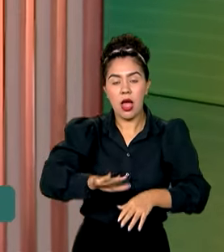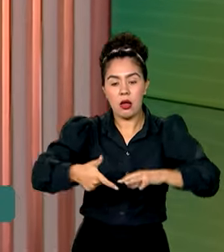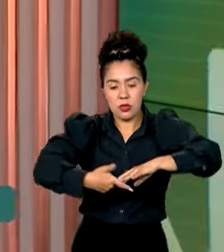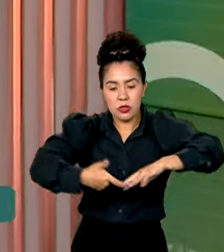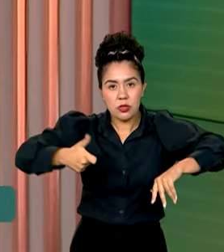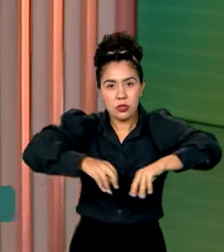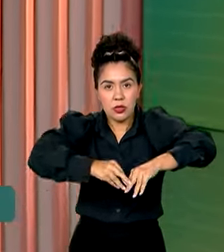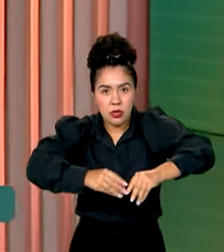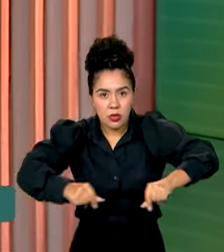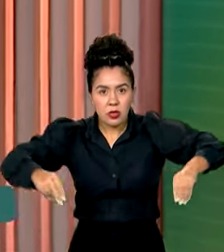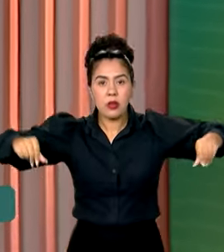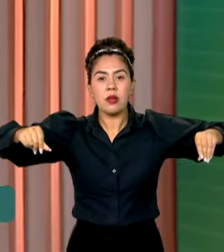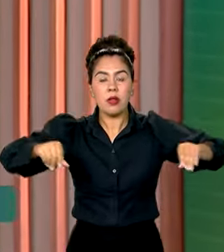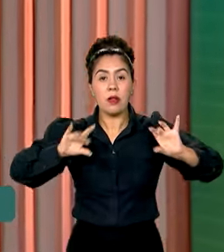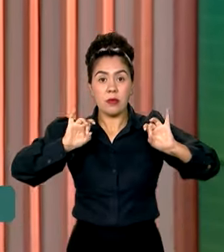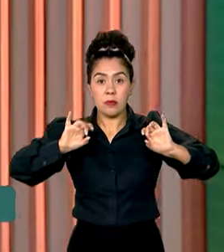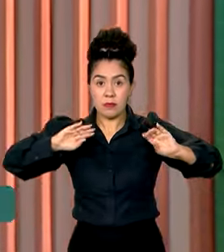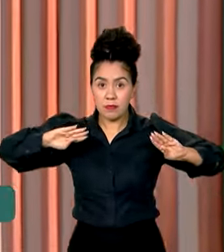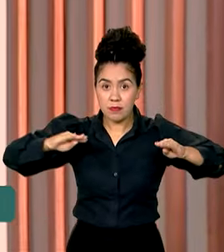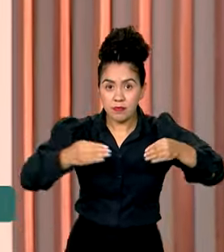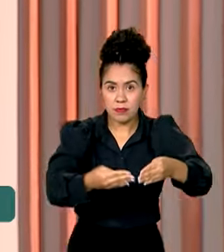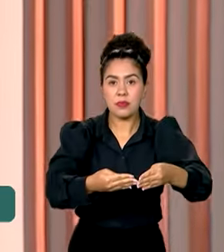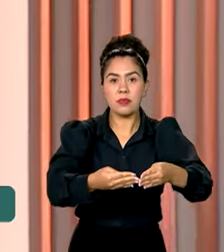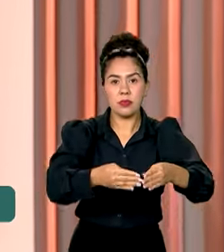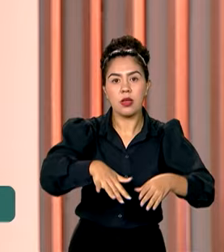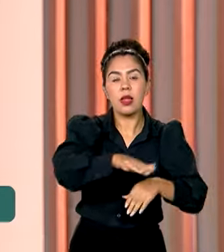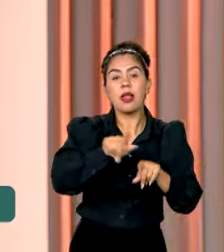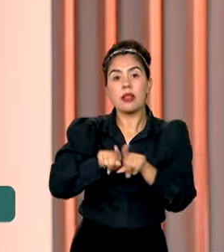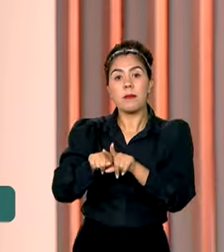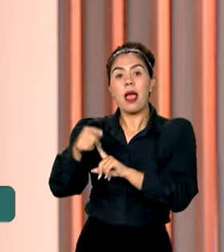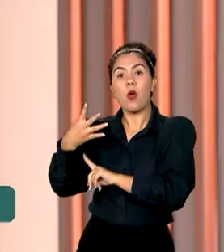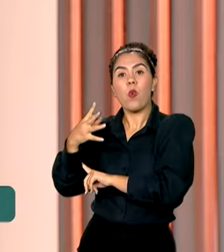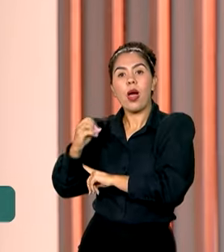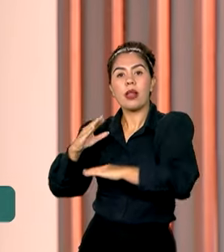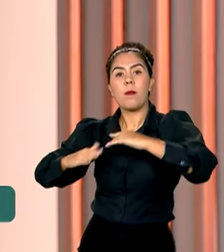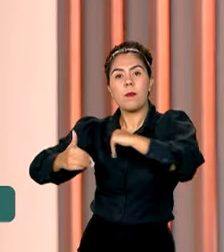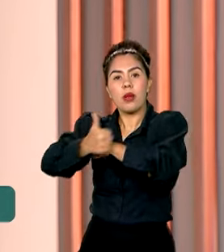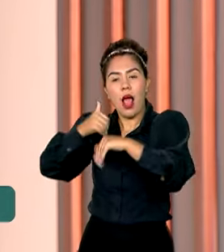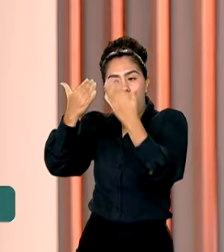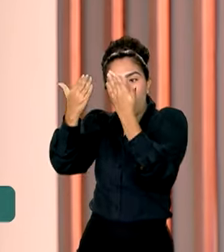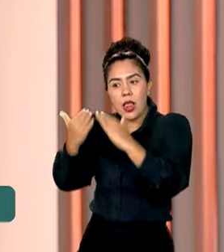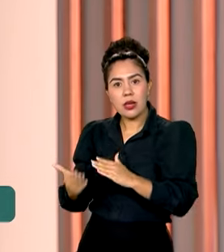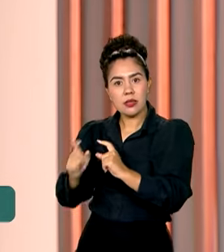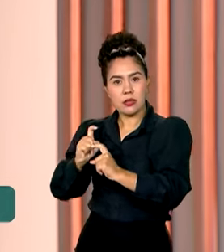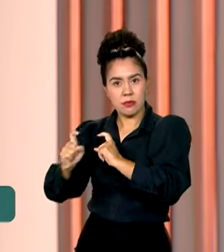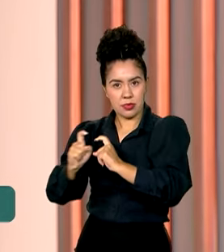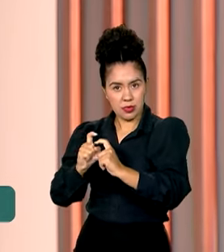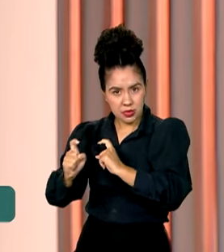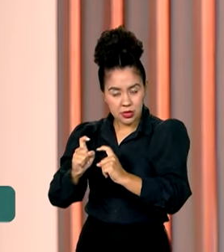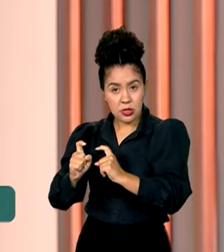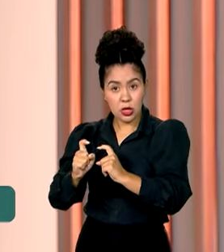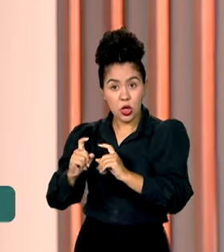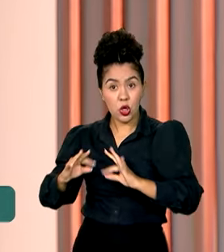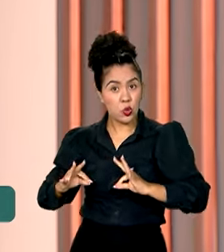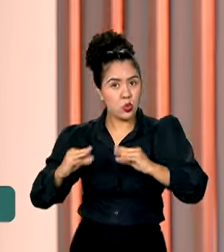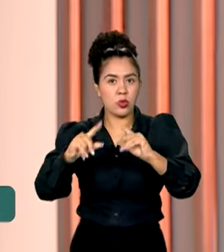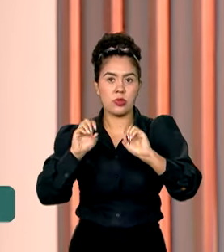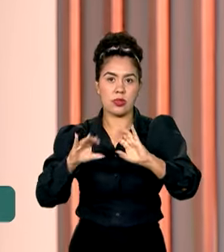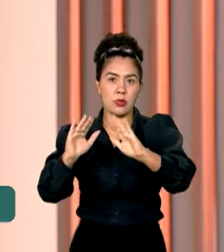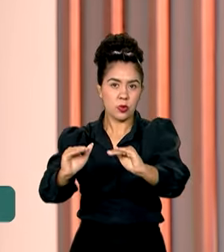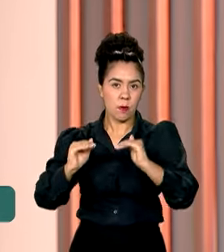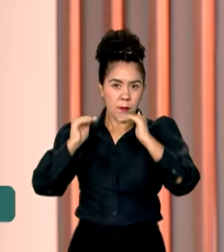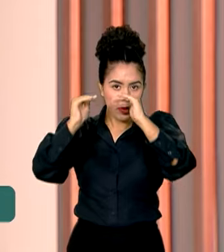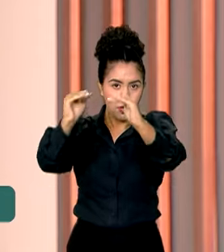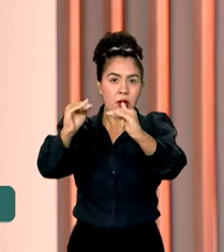para especialistas em recursos minerais e 40 para analistas administrativos, todas níveis superior.